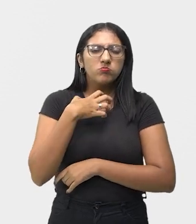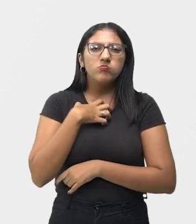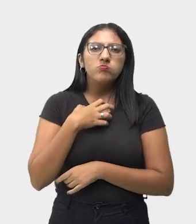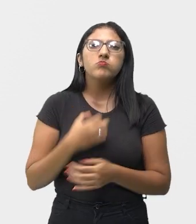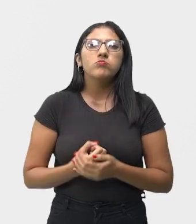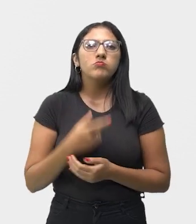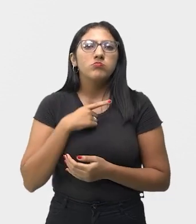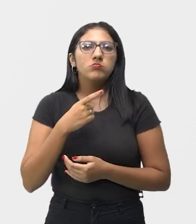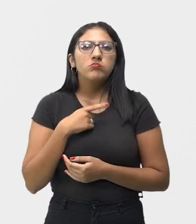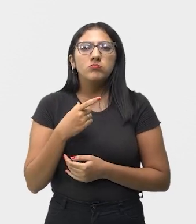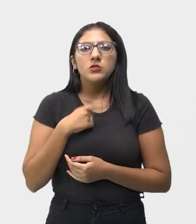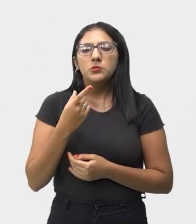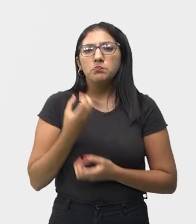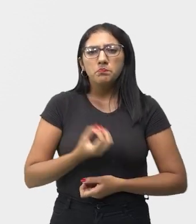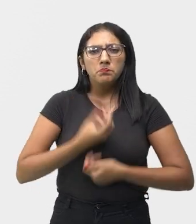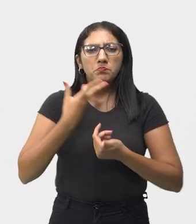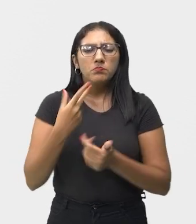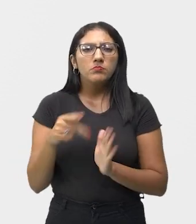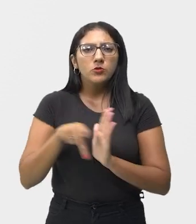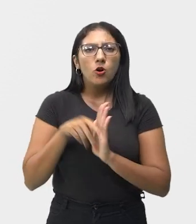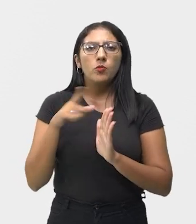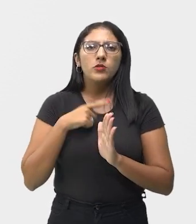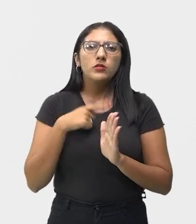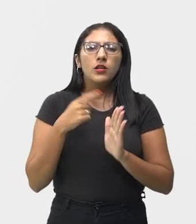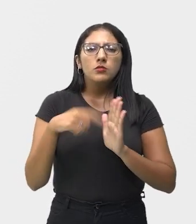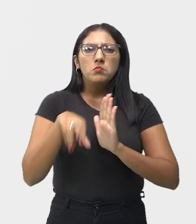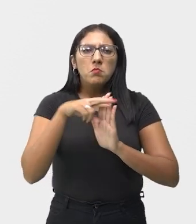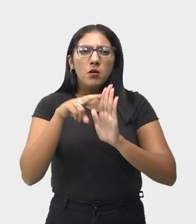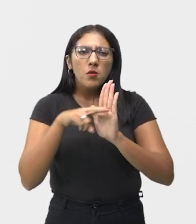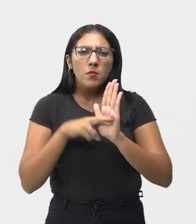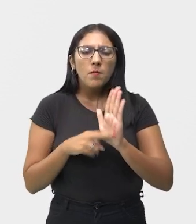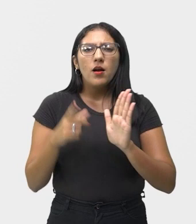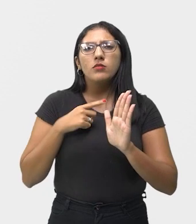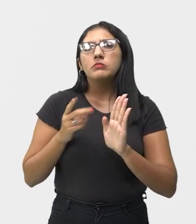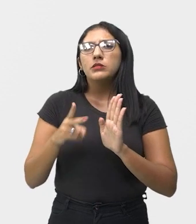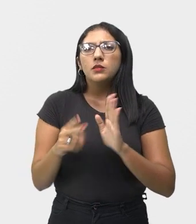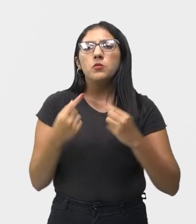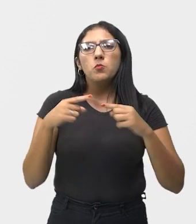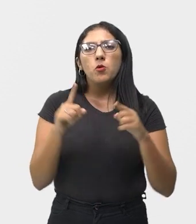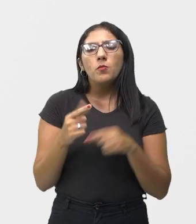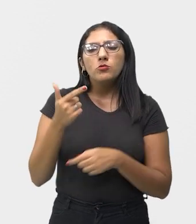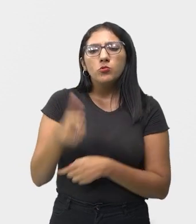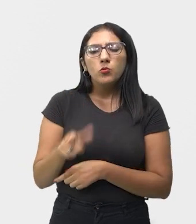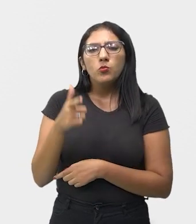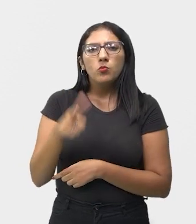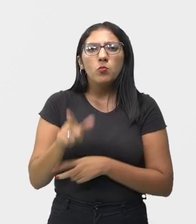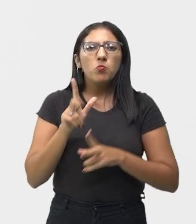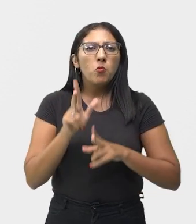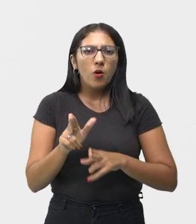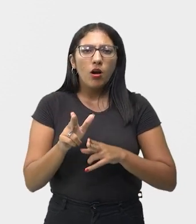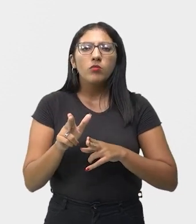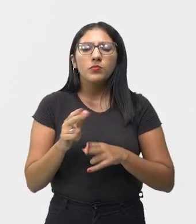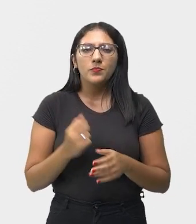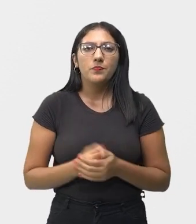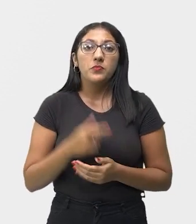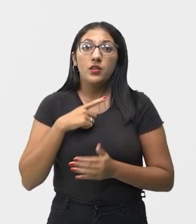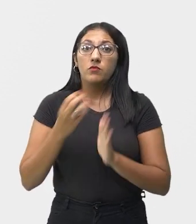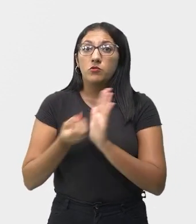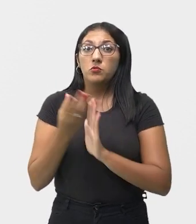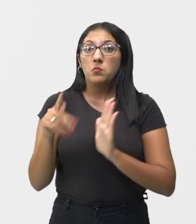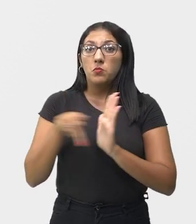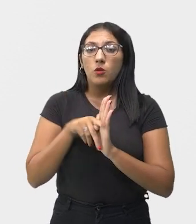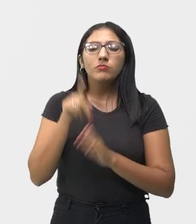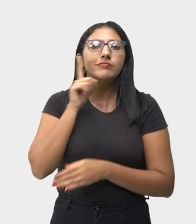expressivos e que mantém uma estrutura musical repetitiva. Então, esse gênero surgiu nos Estados